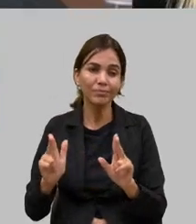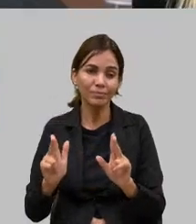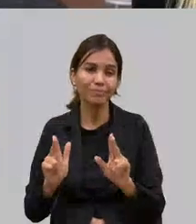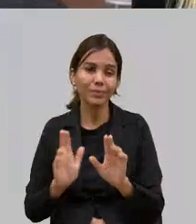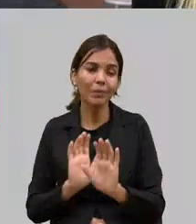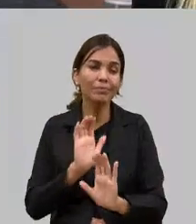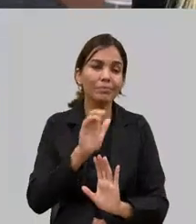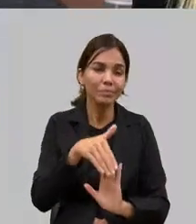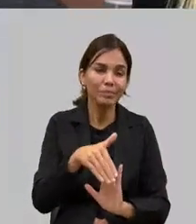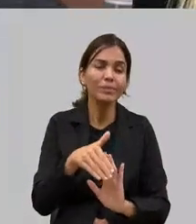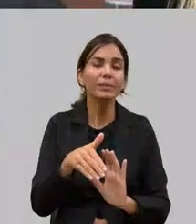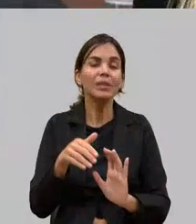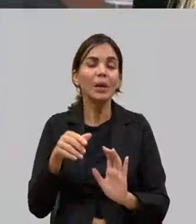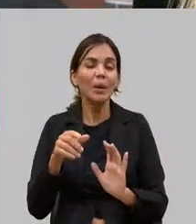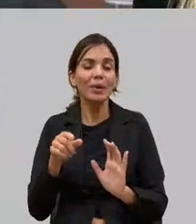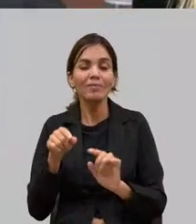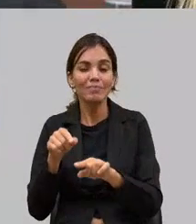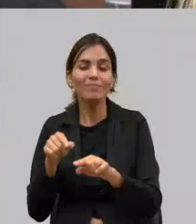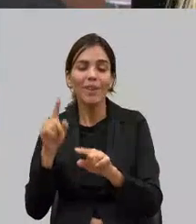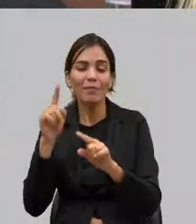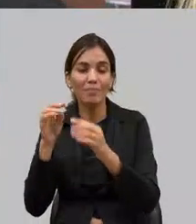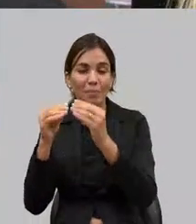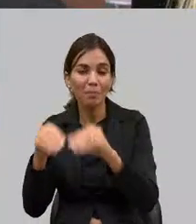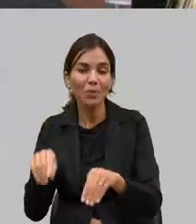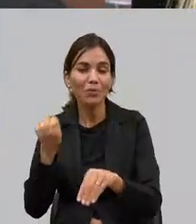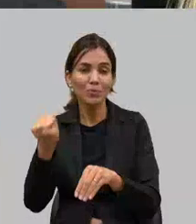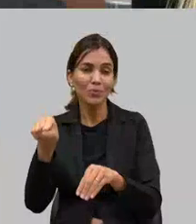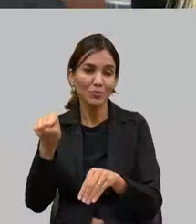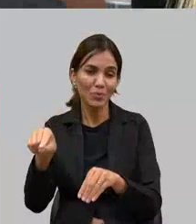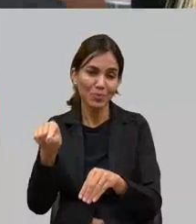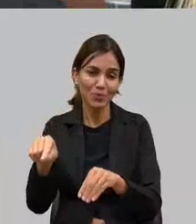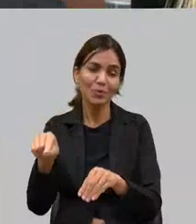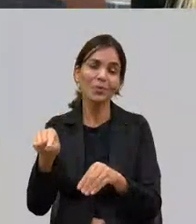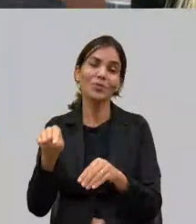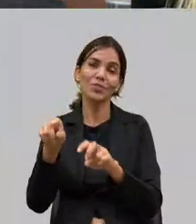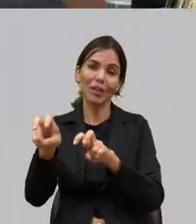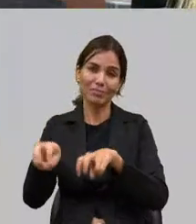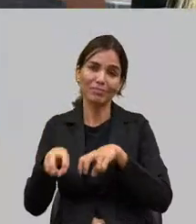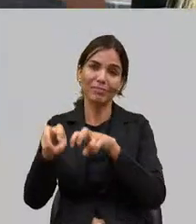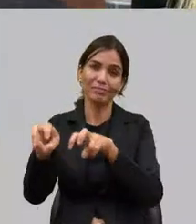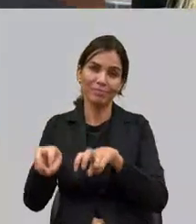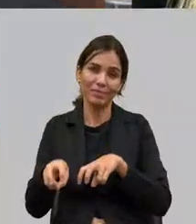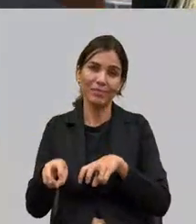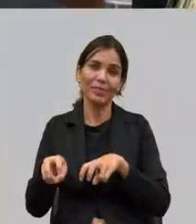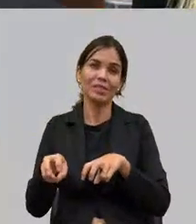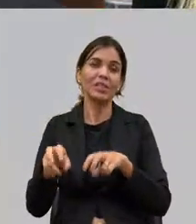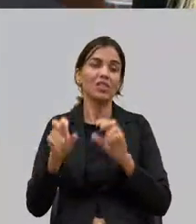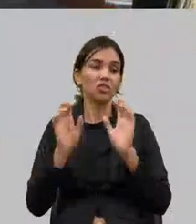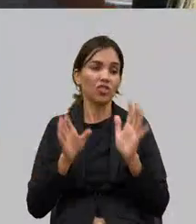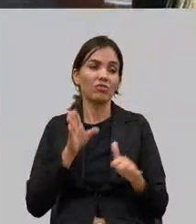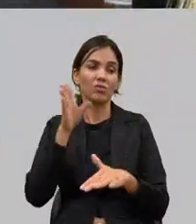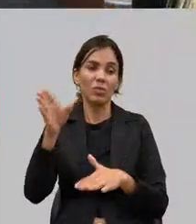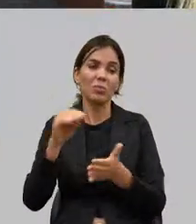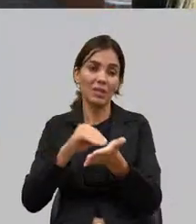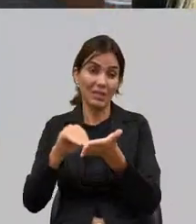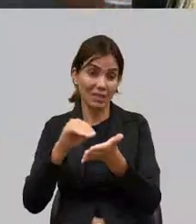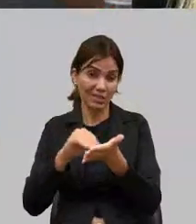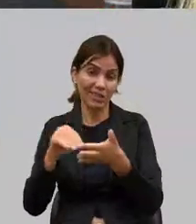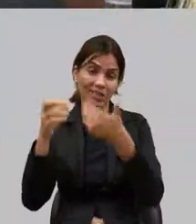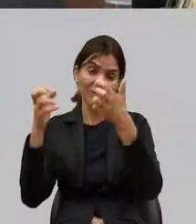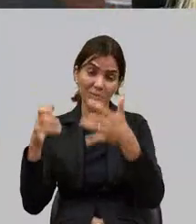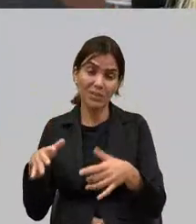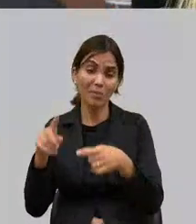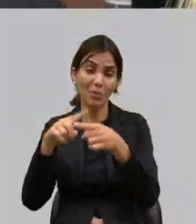tivemos recentemente lá na sua secretaria falando dos problemas da seca que a gente tem enfrentado na nossa